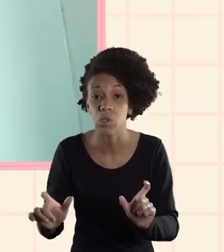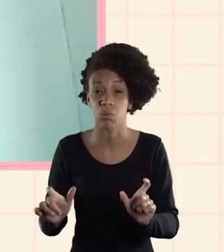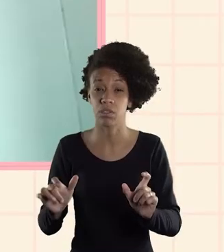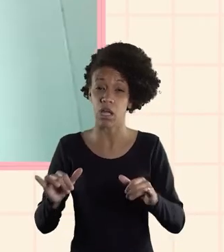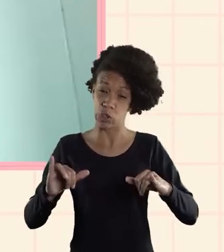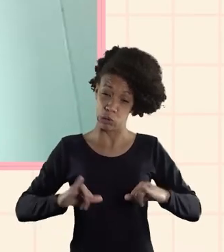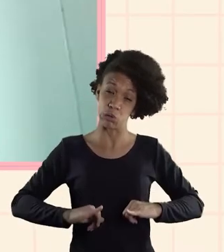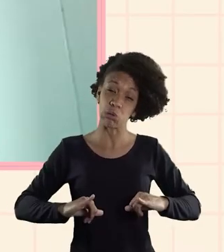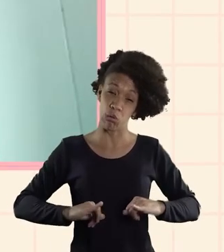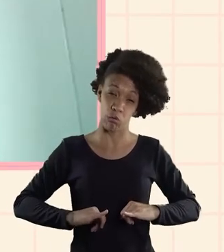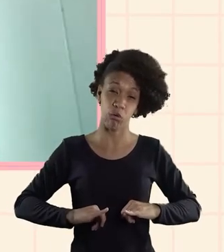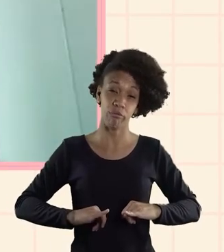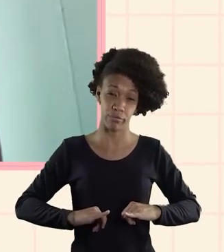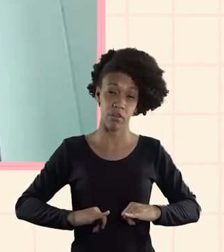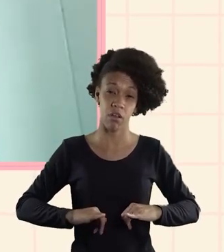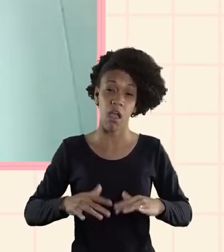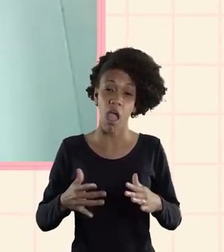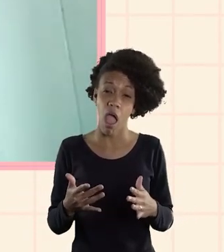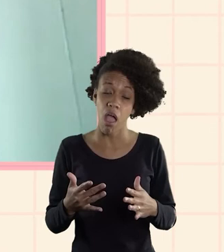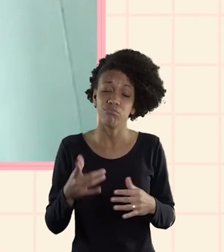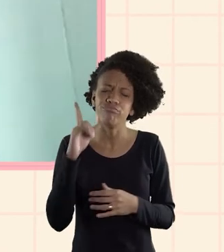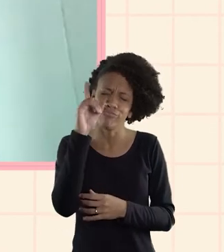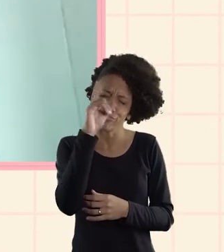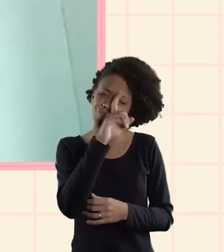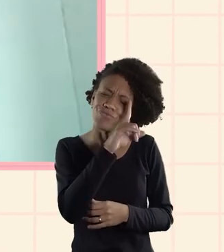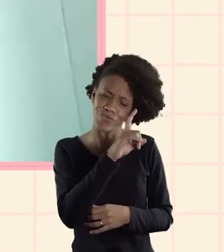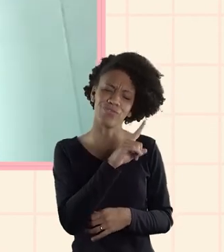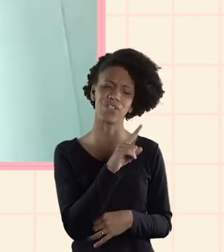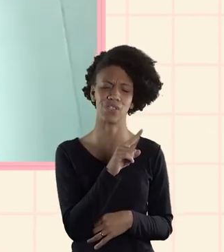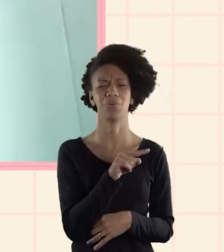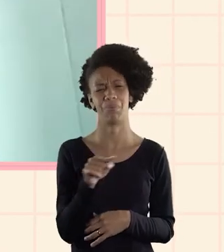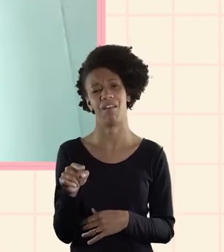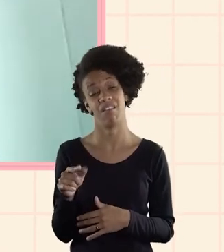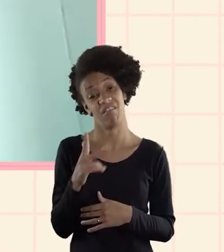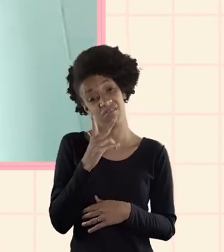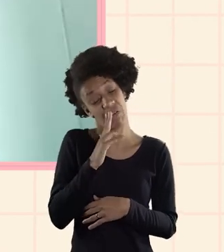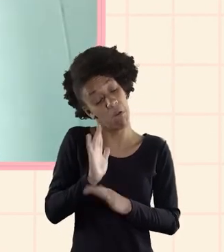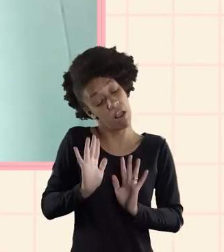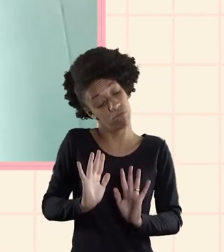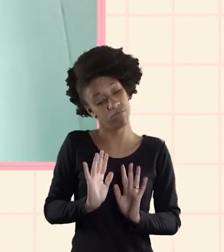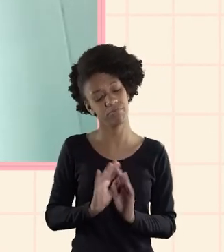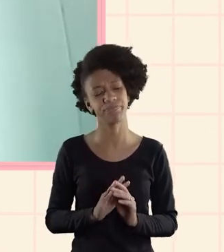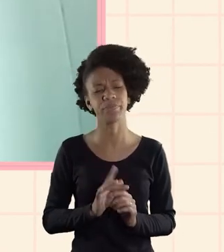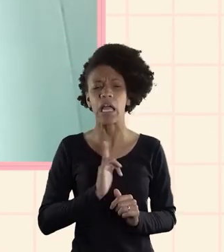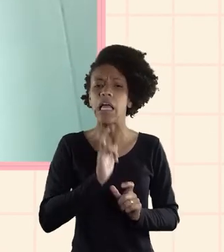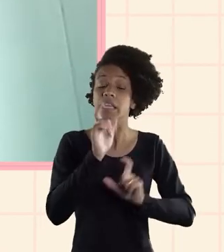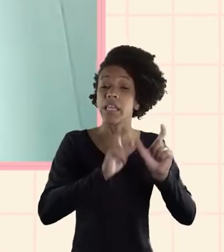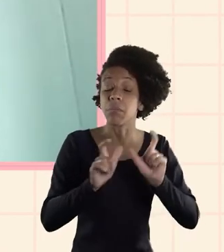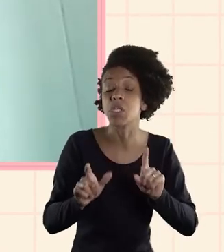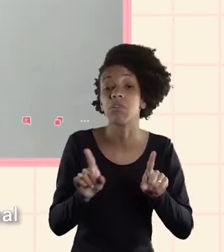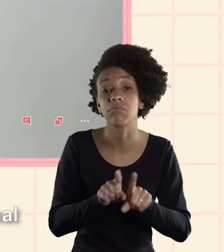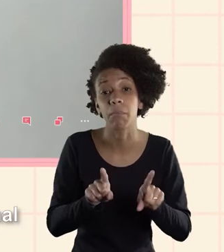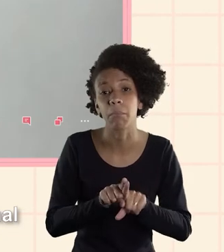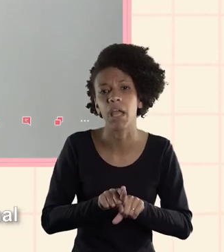Pessoas que sofrem hate eu acho que deve ser muito difícil pra elas eu acho